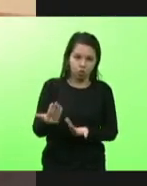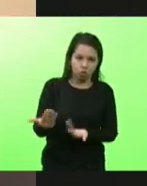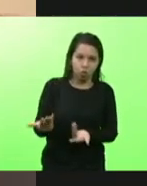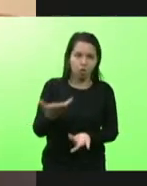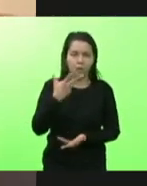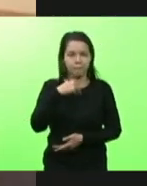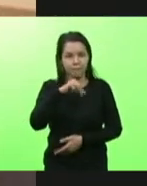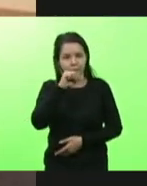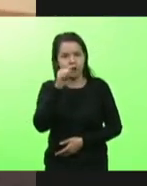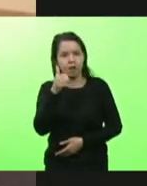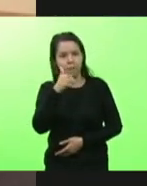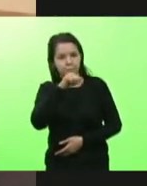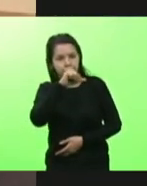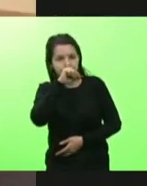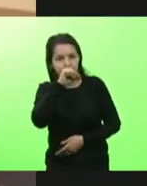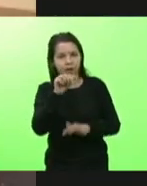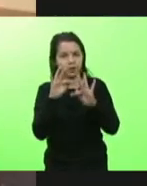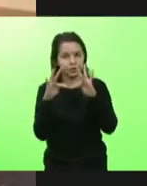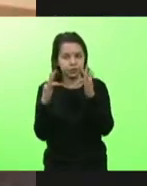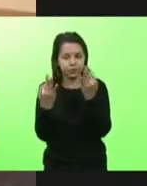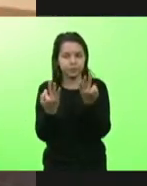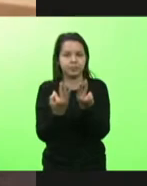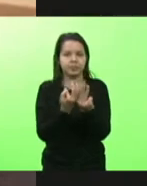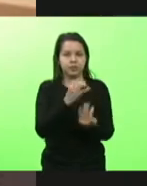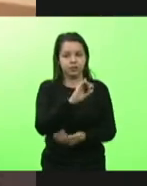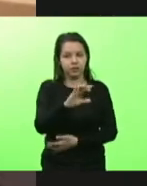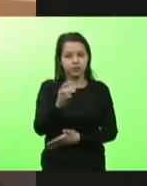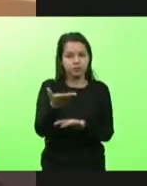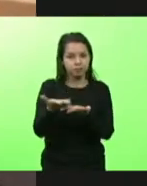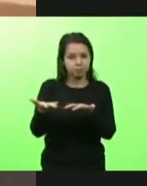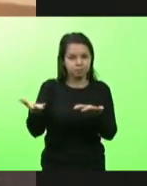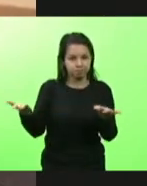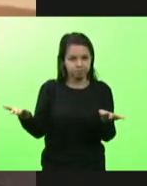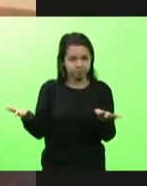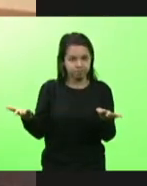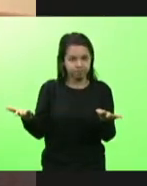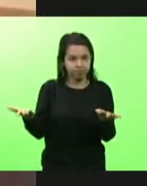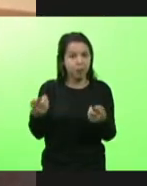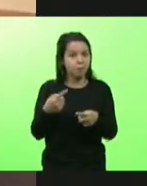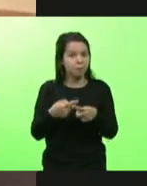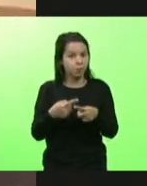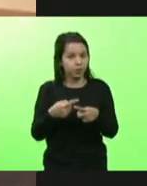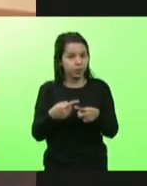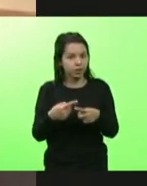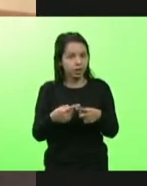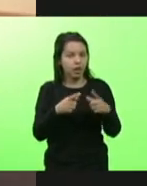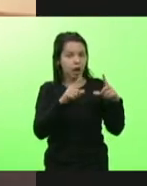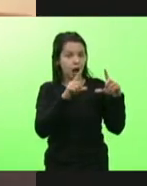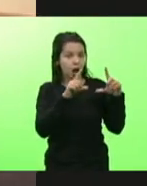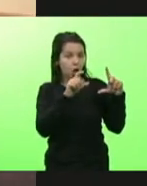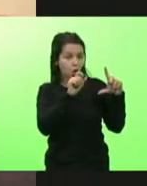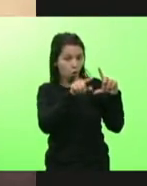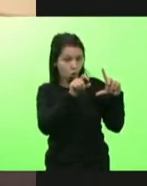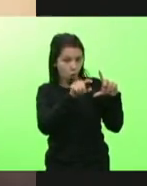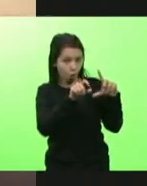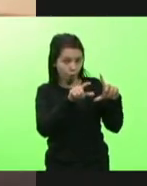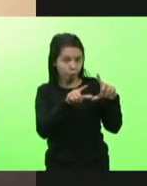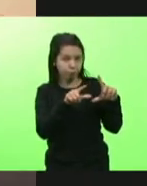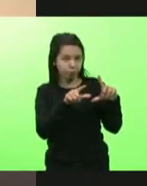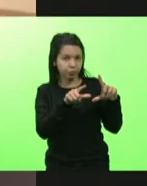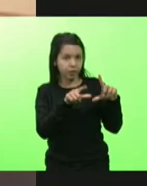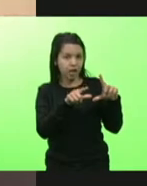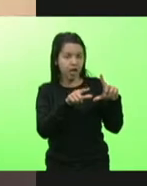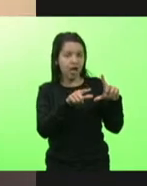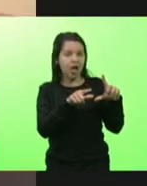das famílias, é que enquanto a Globo joga esta merda